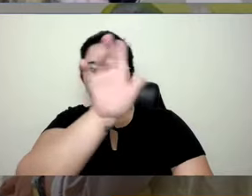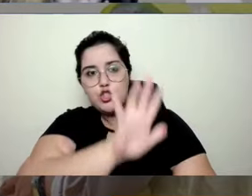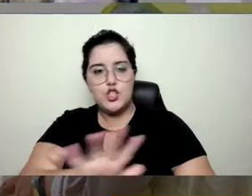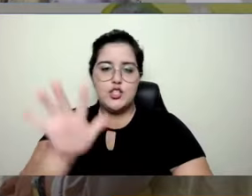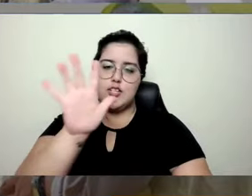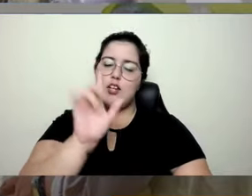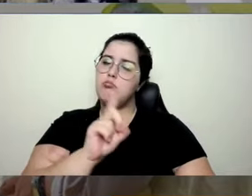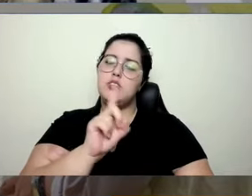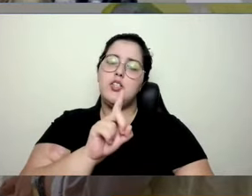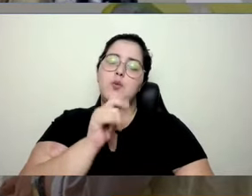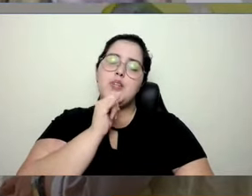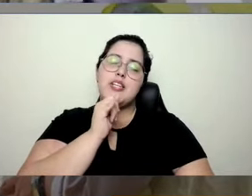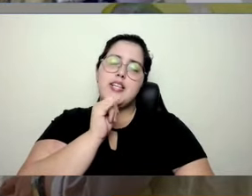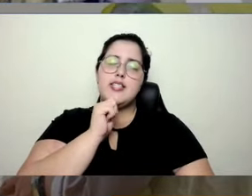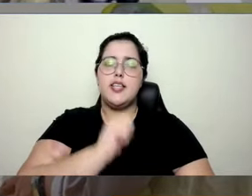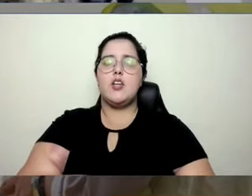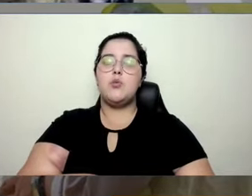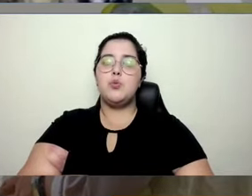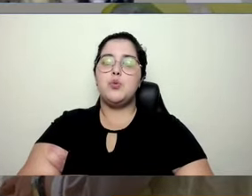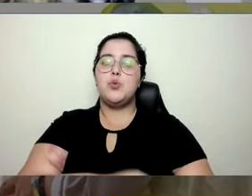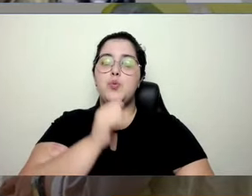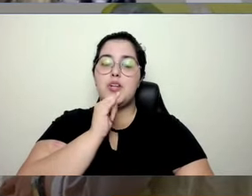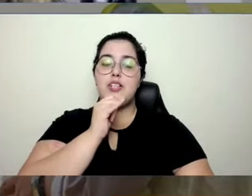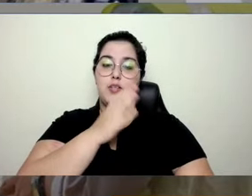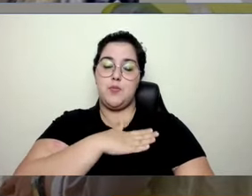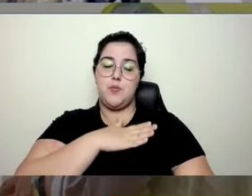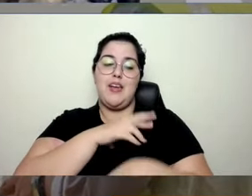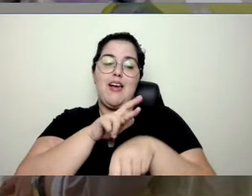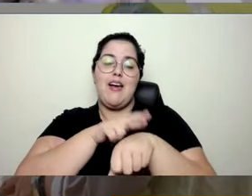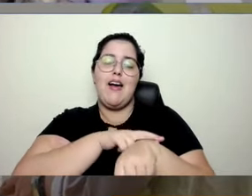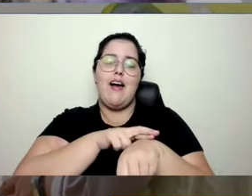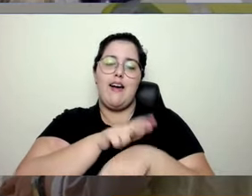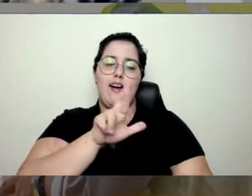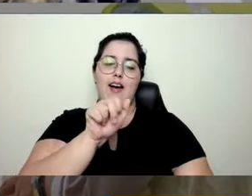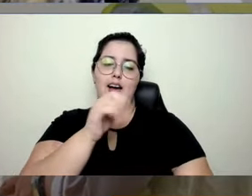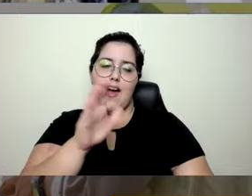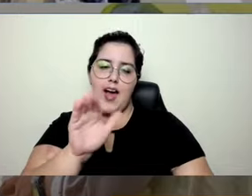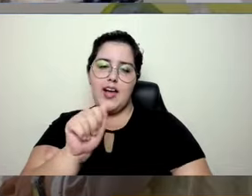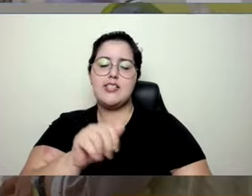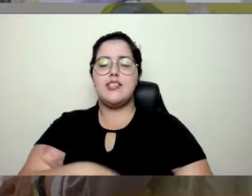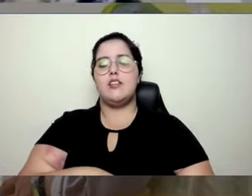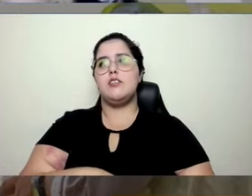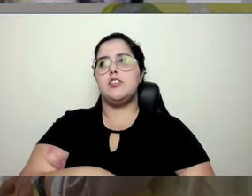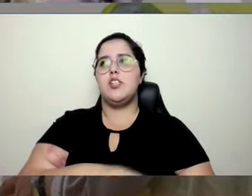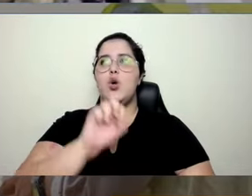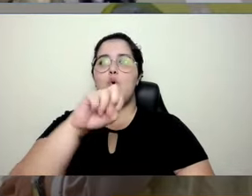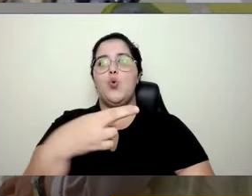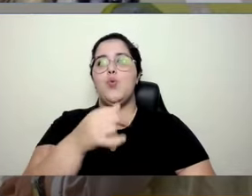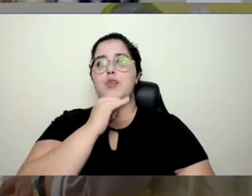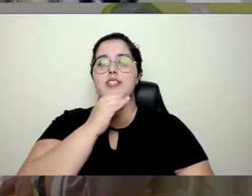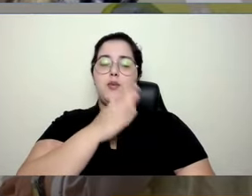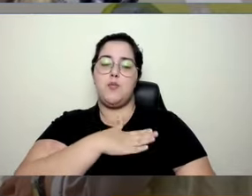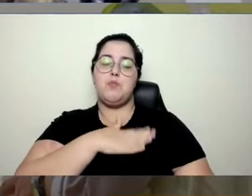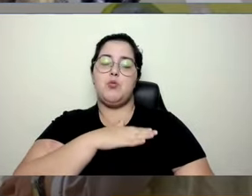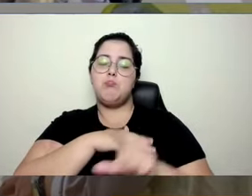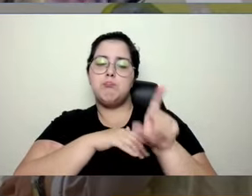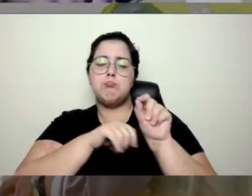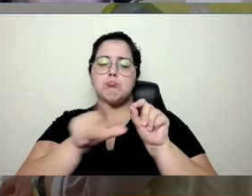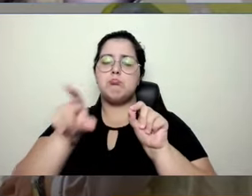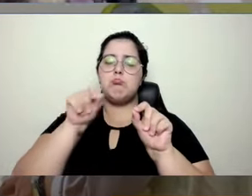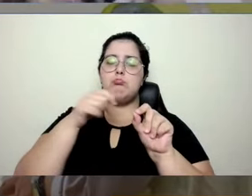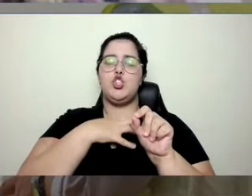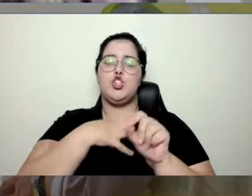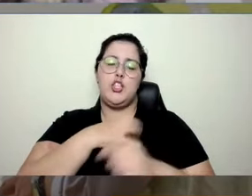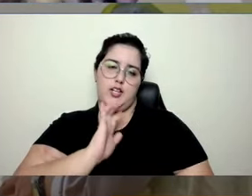Dados sensíveis, como, por exemplo, a sua raça, como, por exemplo, algumas preferências que você tem,